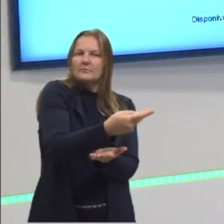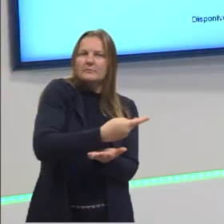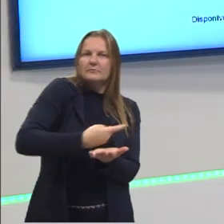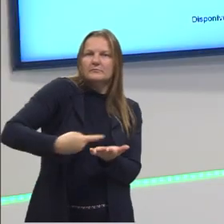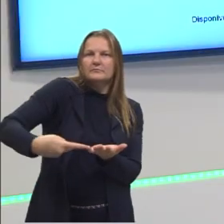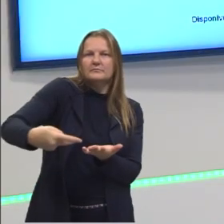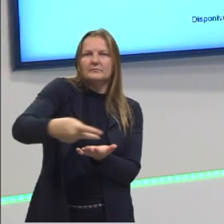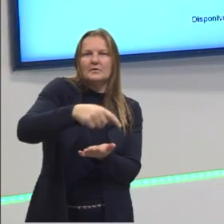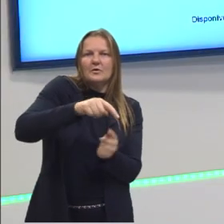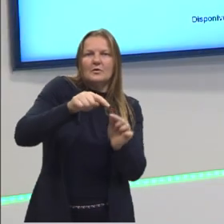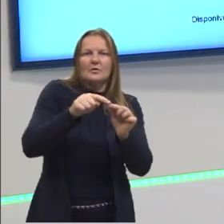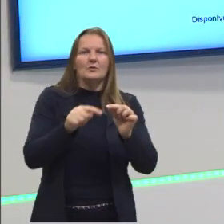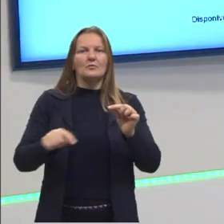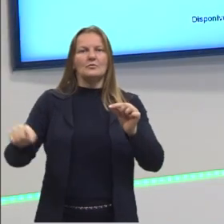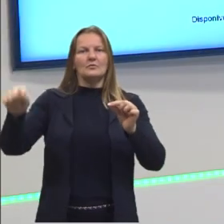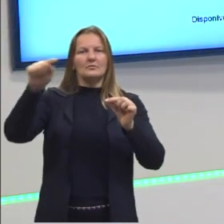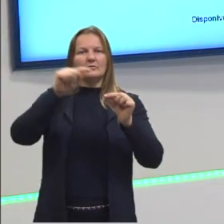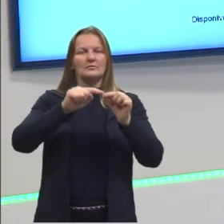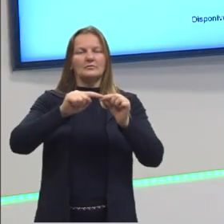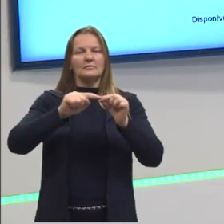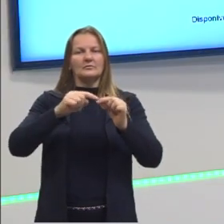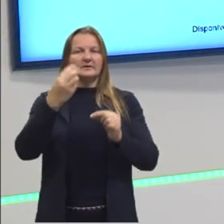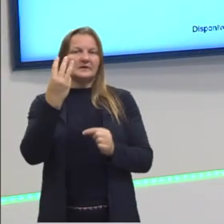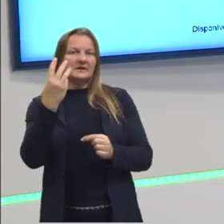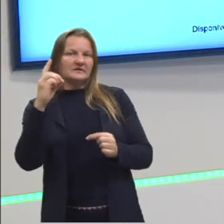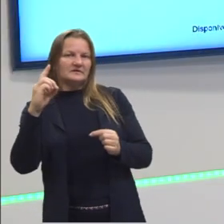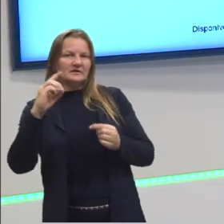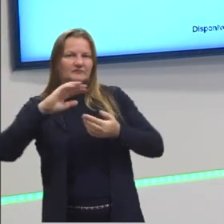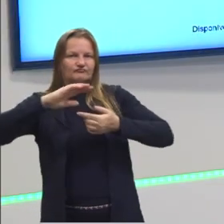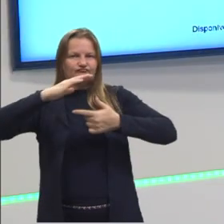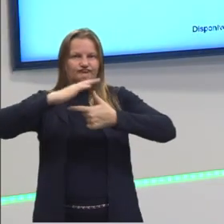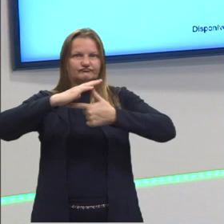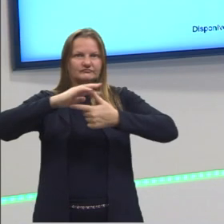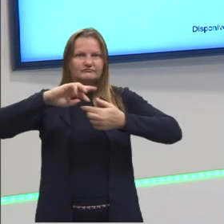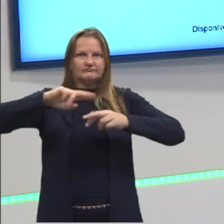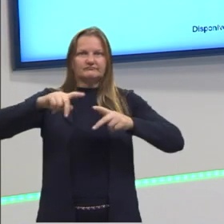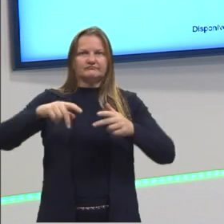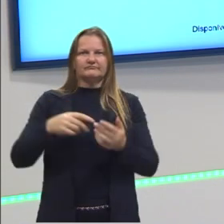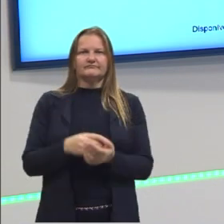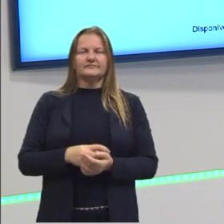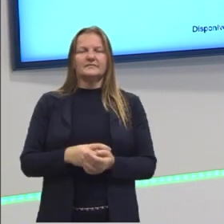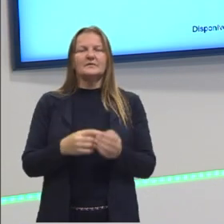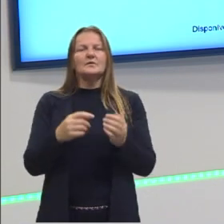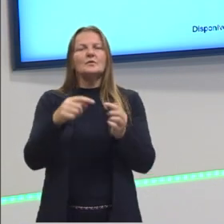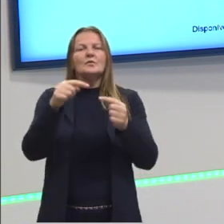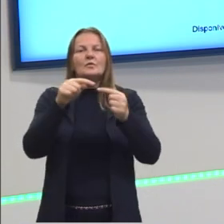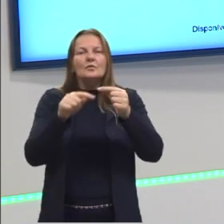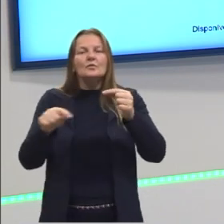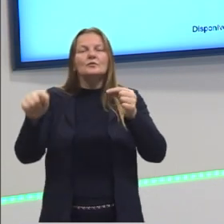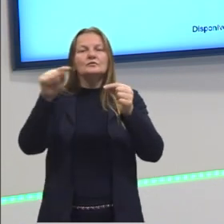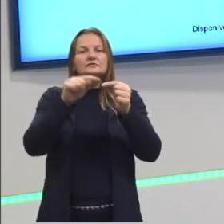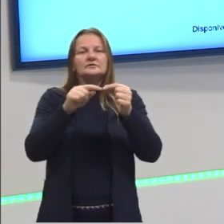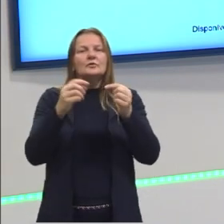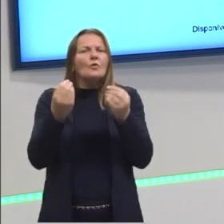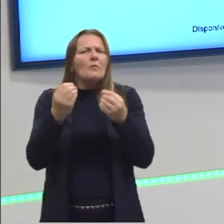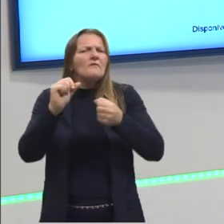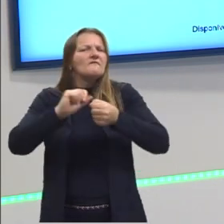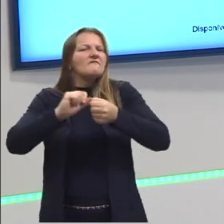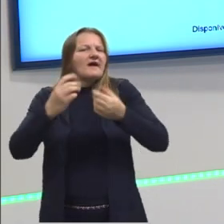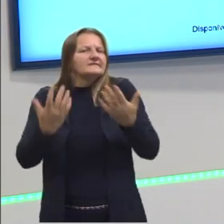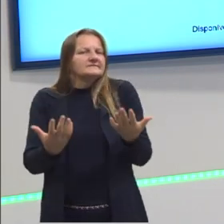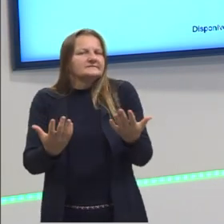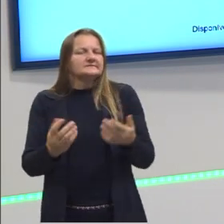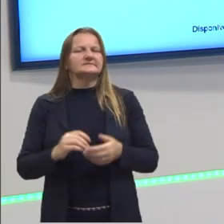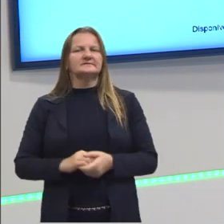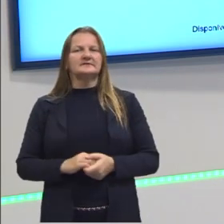construir um círculo trigonométrico qualquer. Então, o círculo trigonométrico, para a gente construir ele, nós